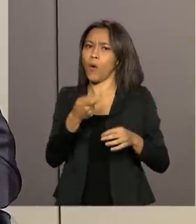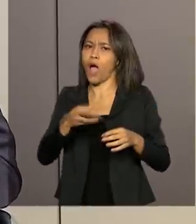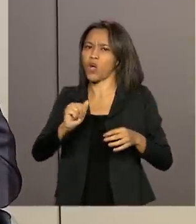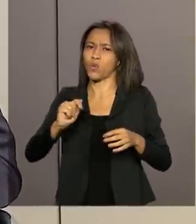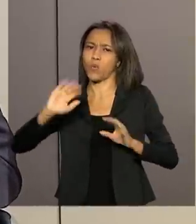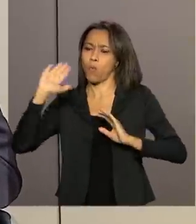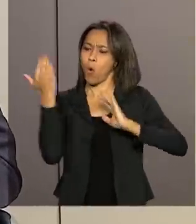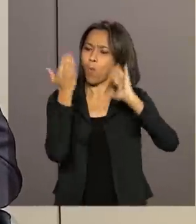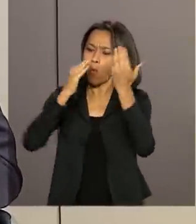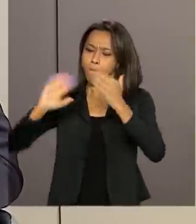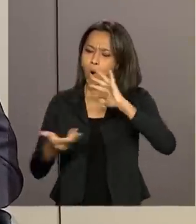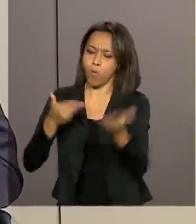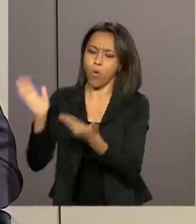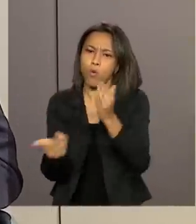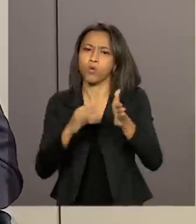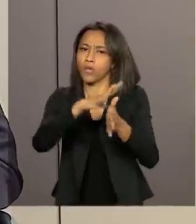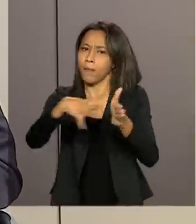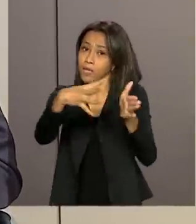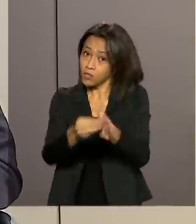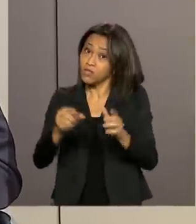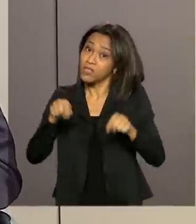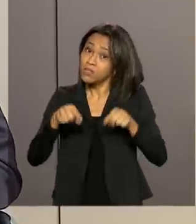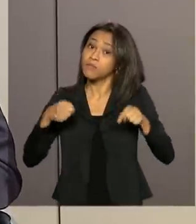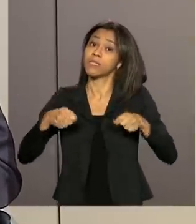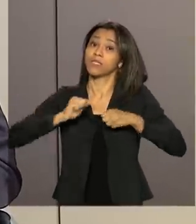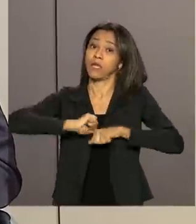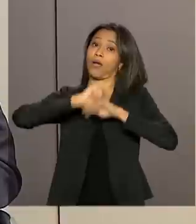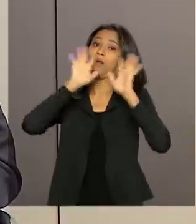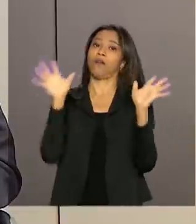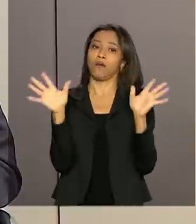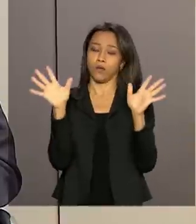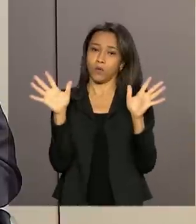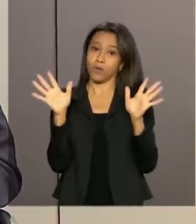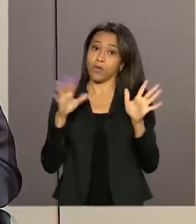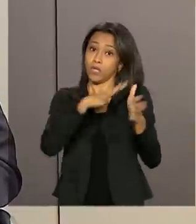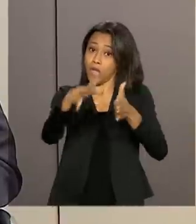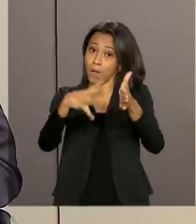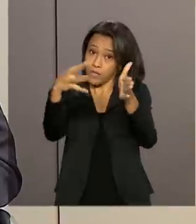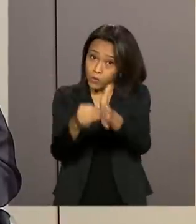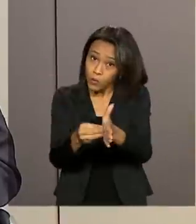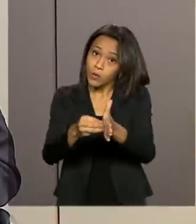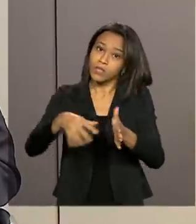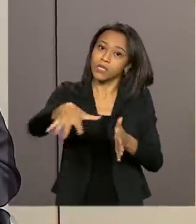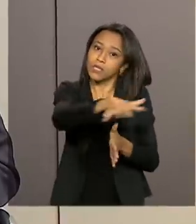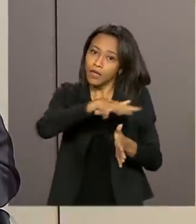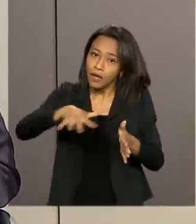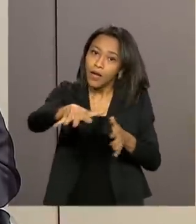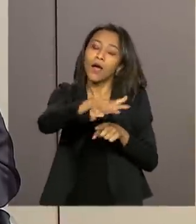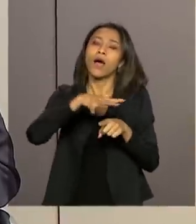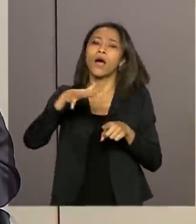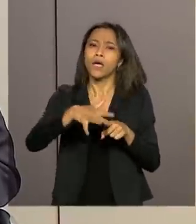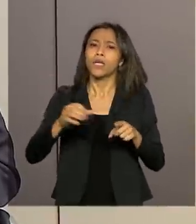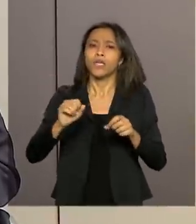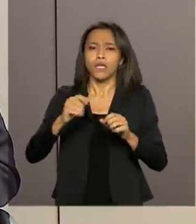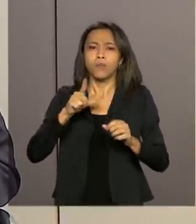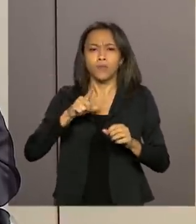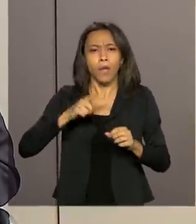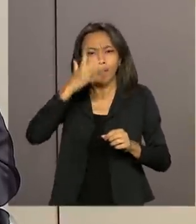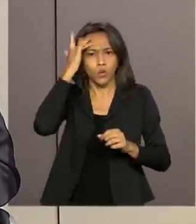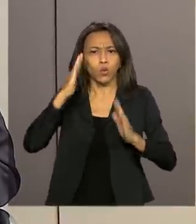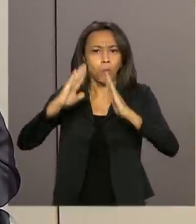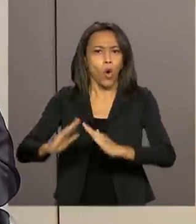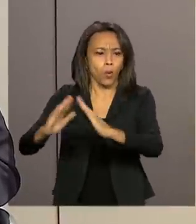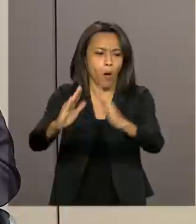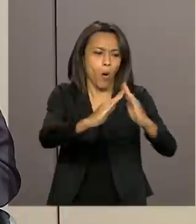desmatamento da Amazônia. E aí tem que ficar muito claro que da Amazônia, daquela área antropizada, humanizada, que eu falei no